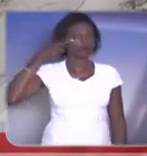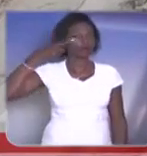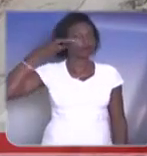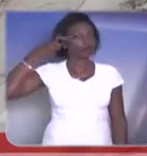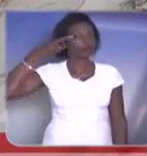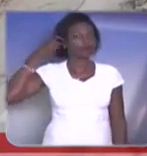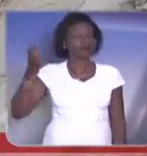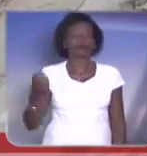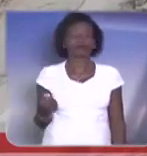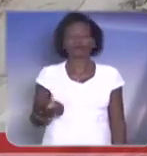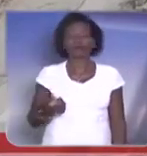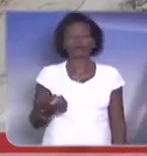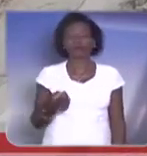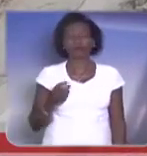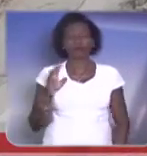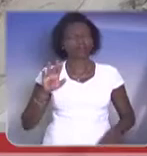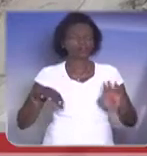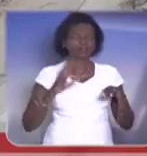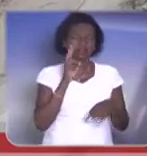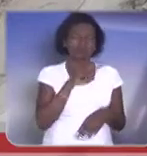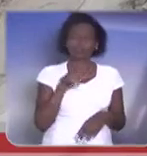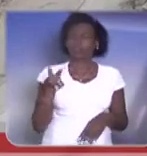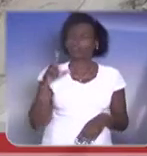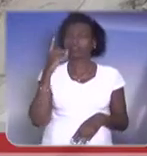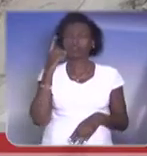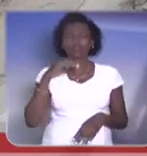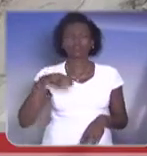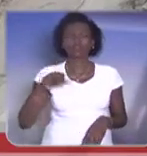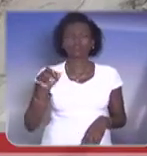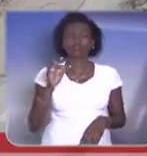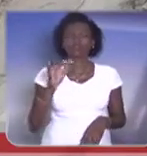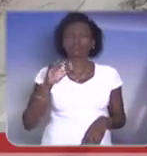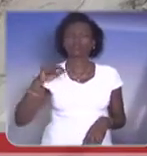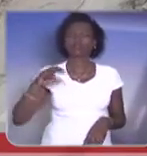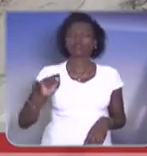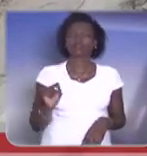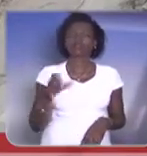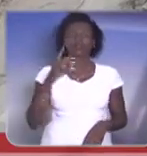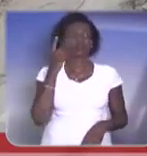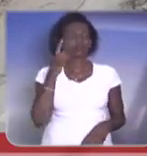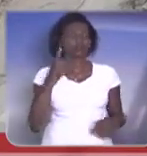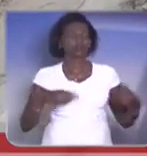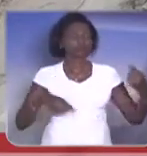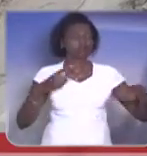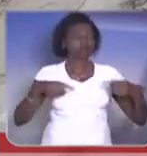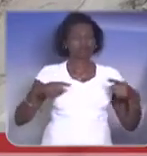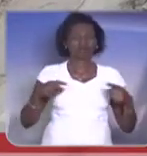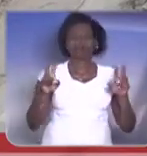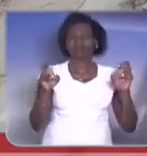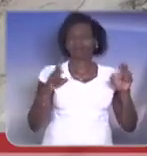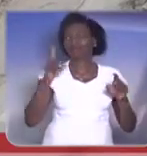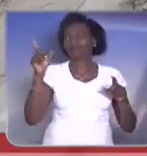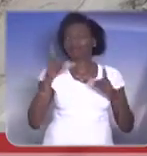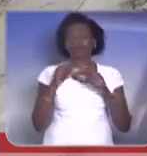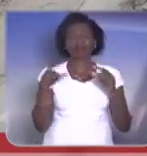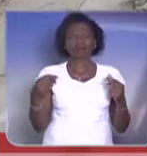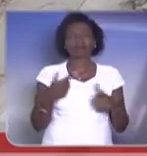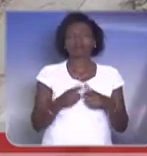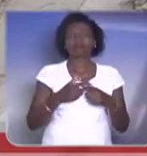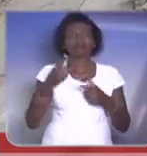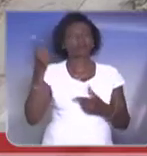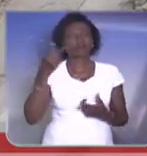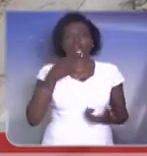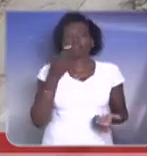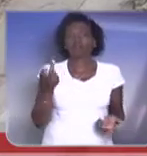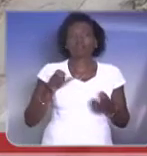aqui, às vezes, eu vejo aqui, deputado Marco Martins, os deputados discutindo aqui assuntos de Brasília. interessante, falando do sistema